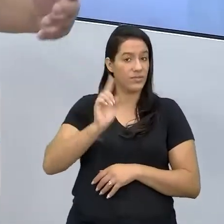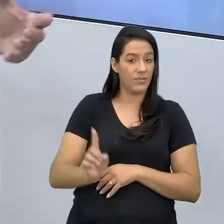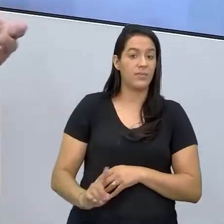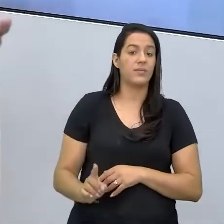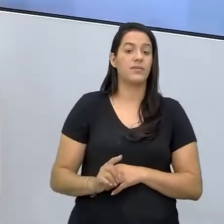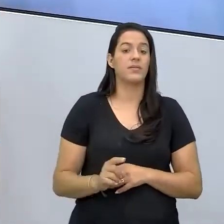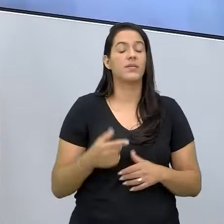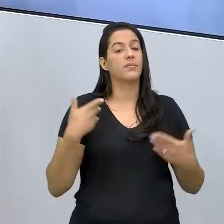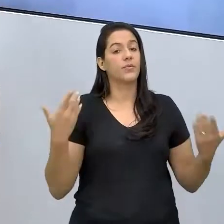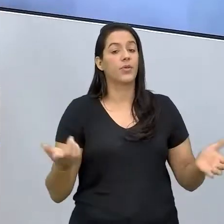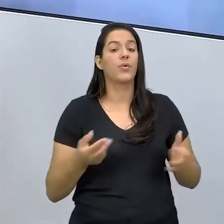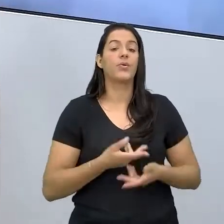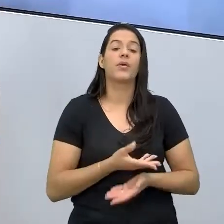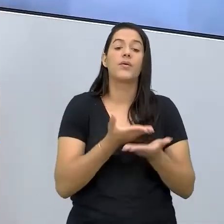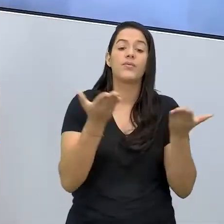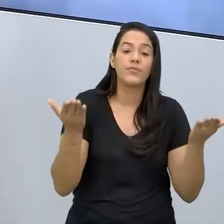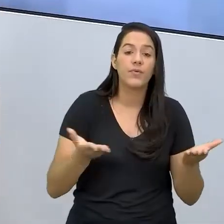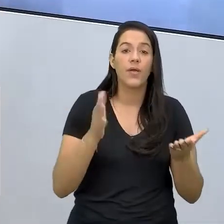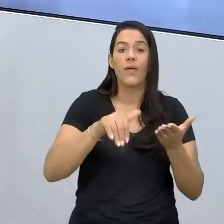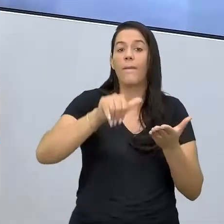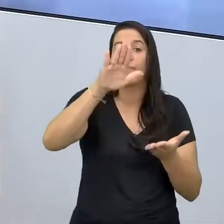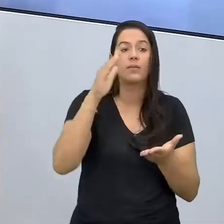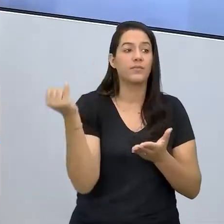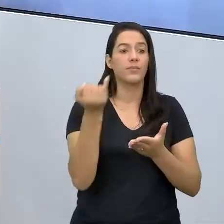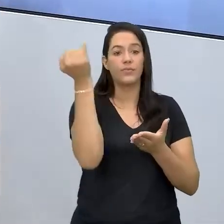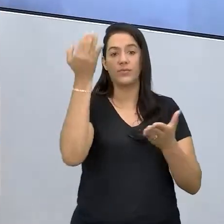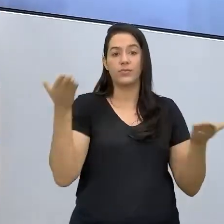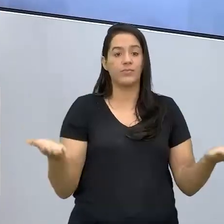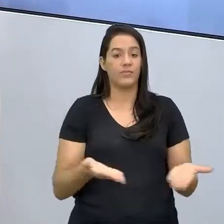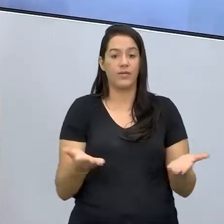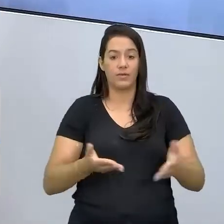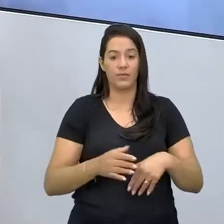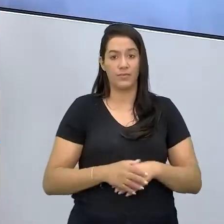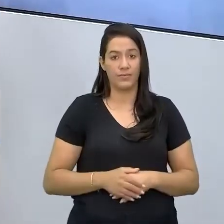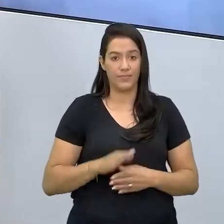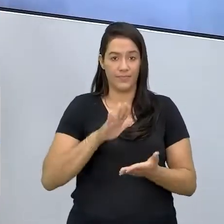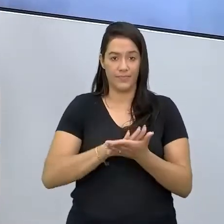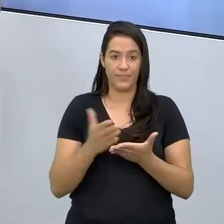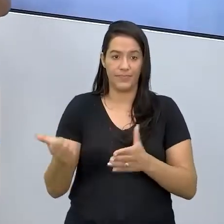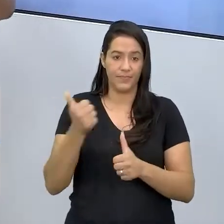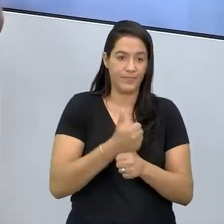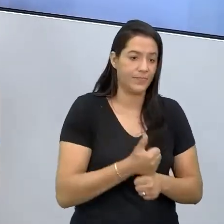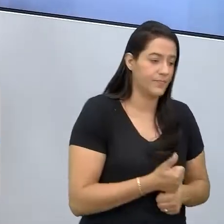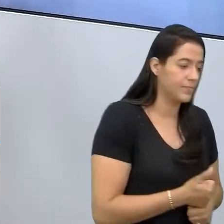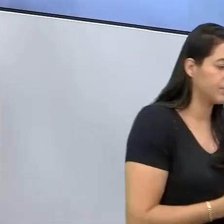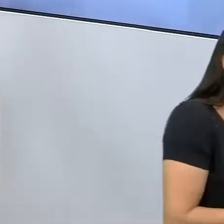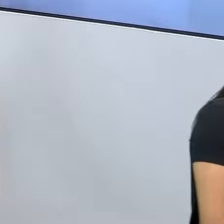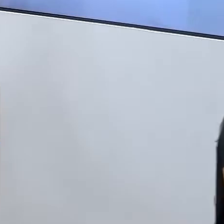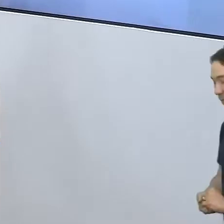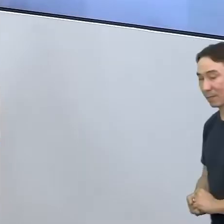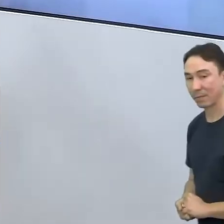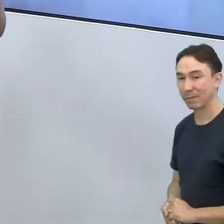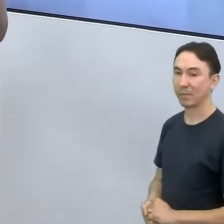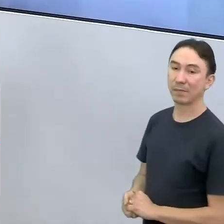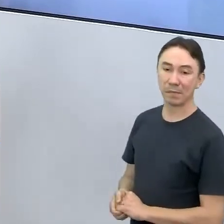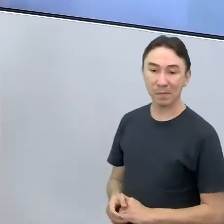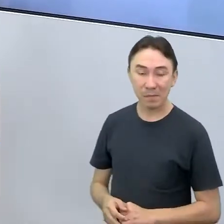o que eu quero vender para você é o que te importa nesse momento, entende? Então, sim, você pode trabalhar aí, ser um